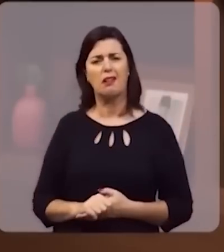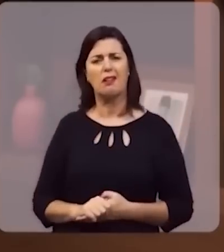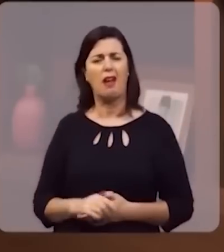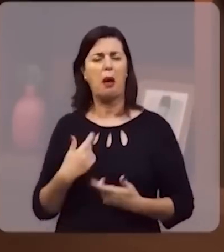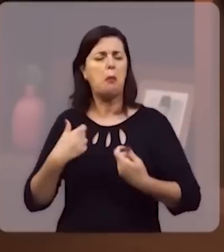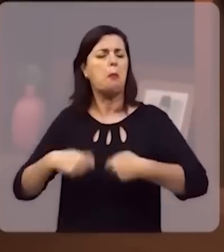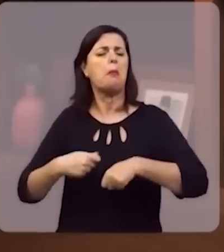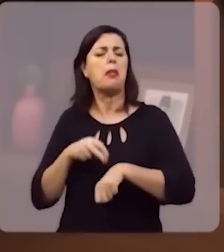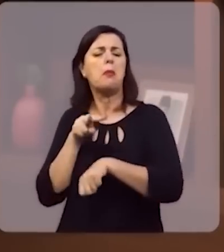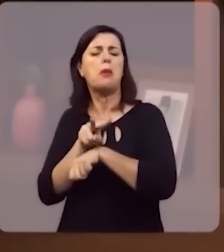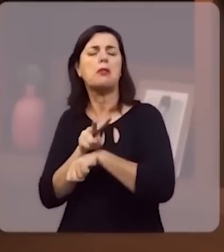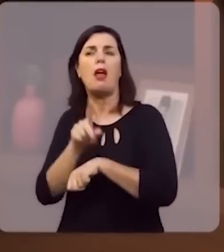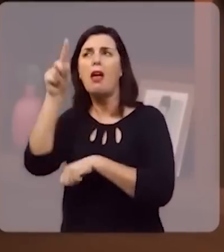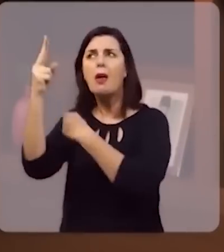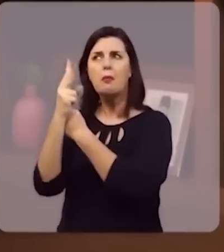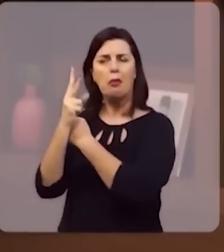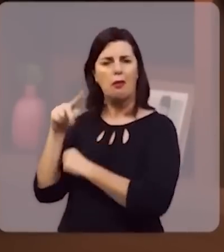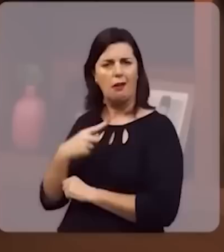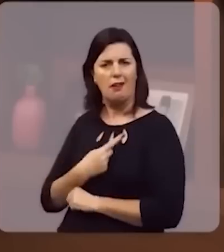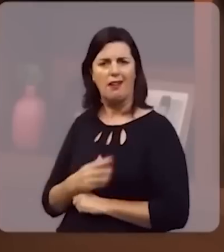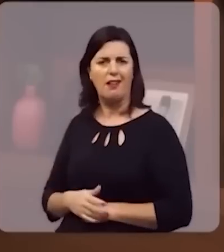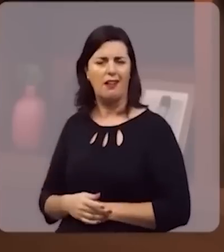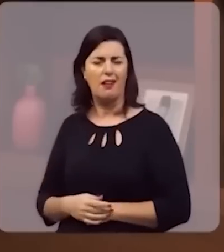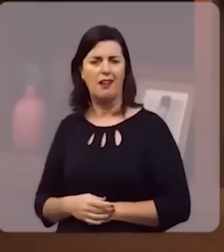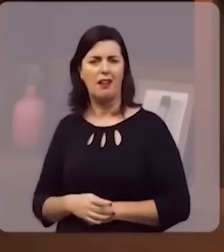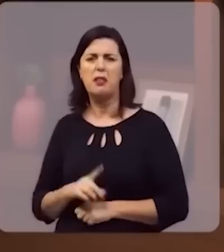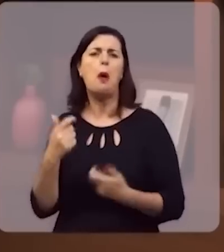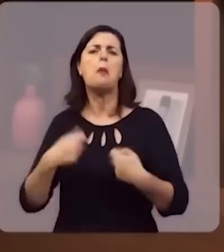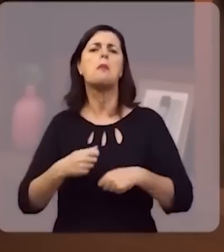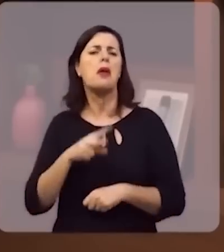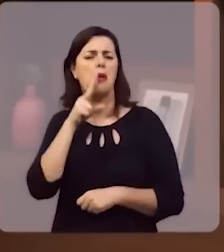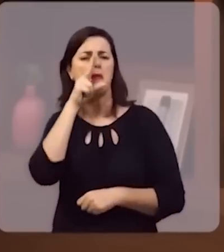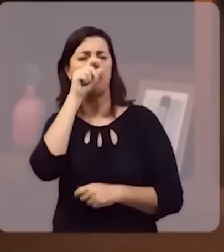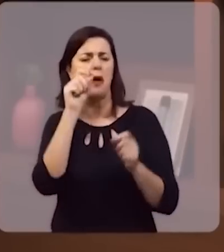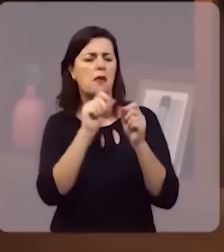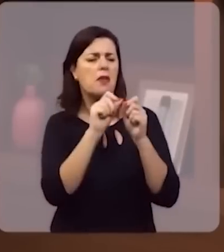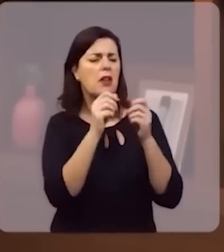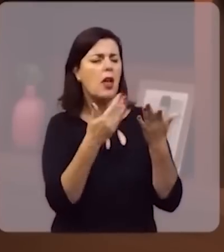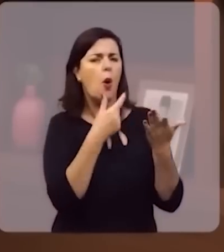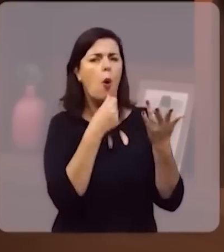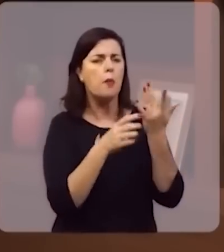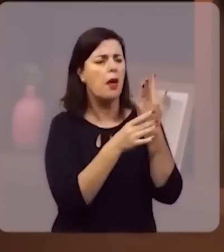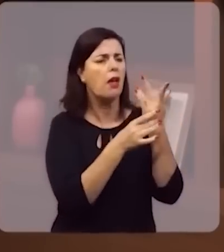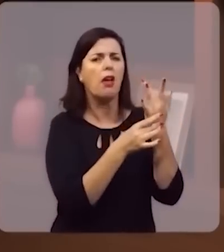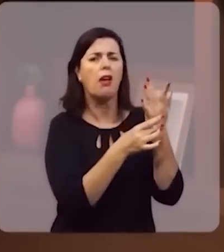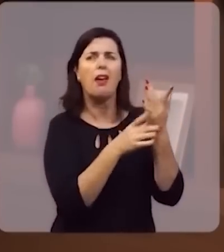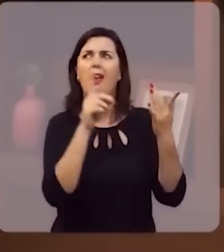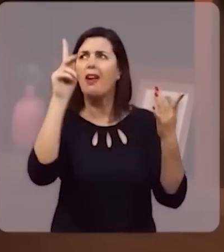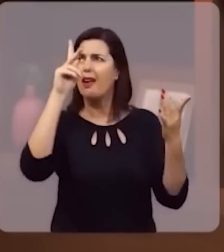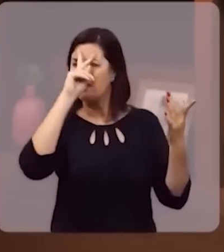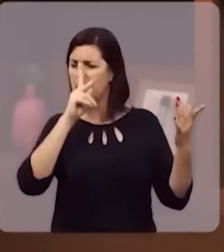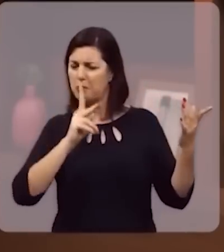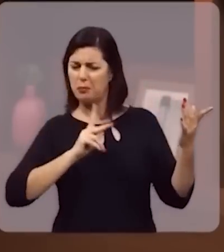Ele não precisa de proteção, ele é o protetor. Ele não precisa de ser forjado pela mão do homem, ele é